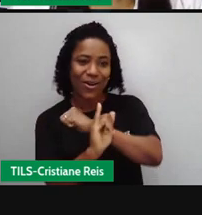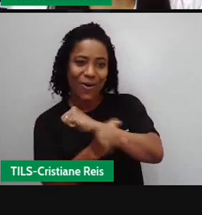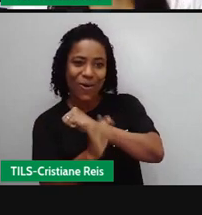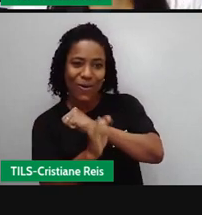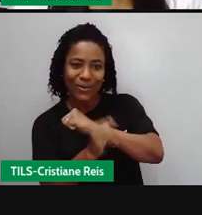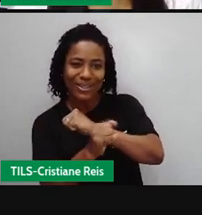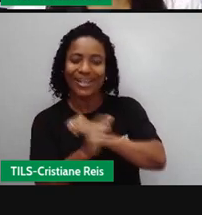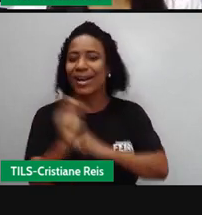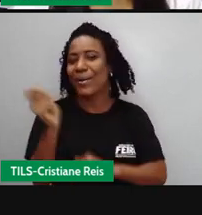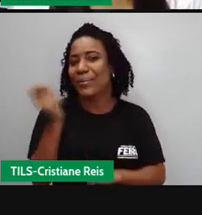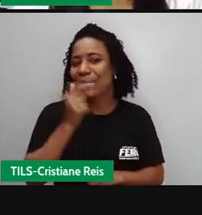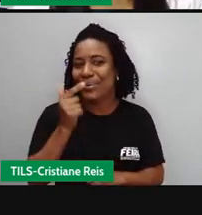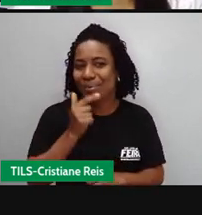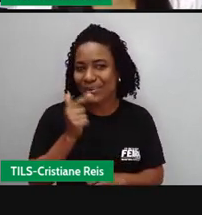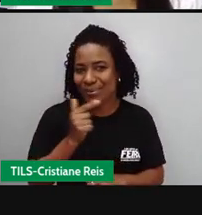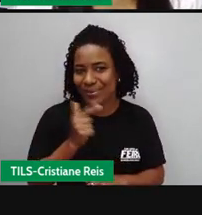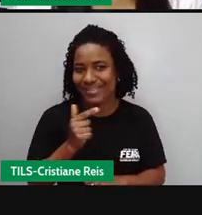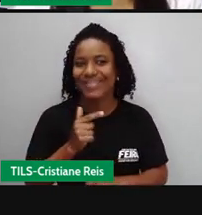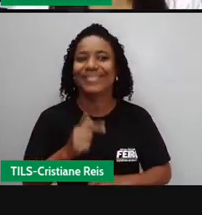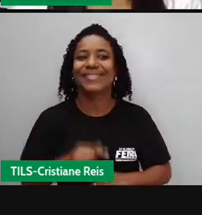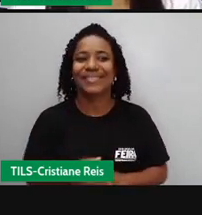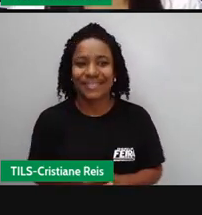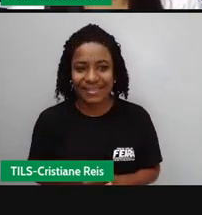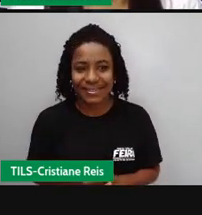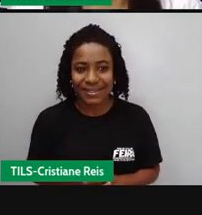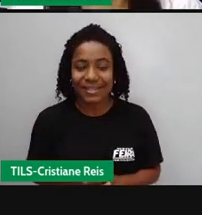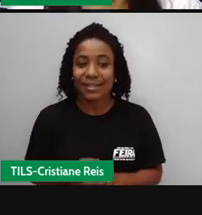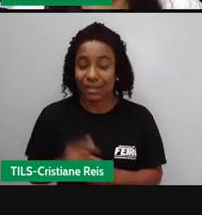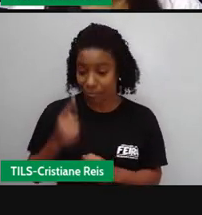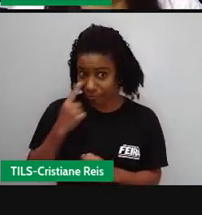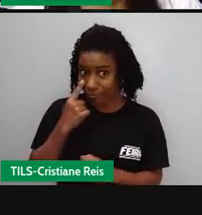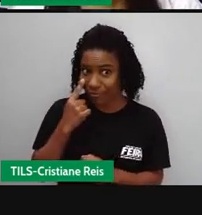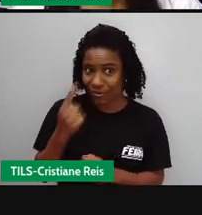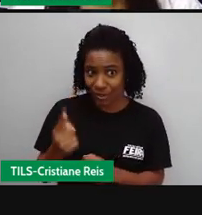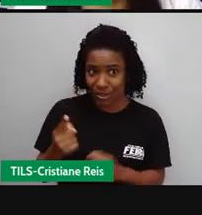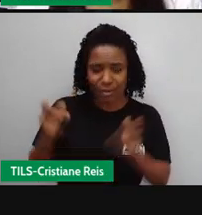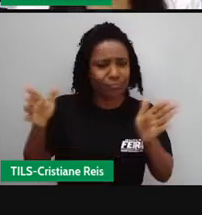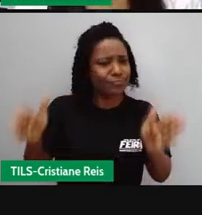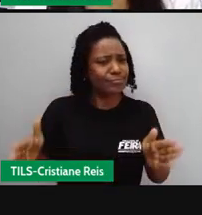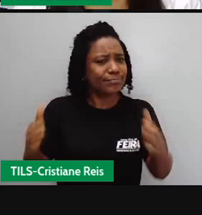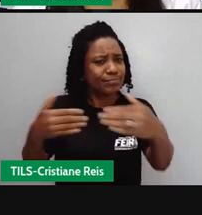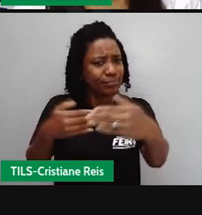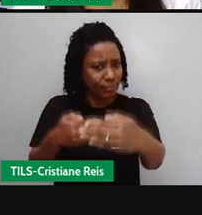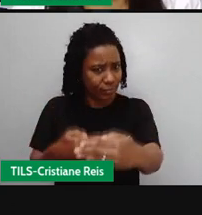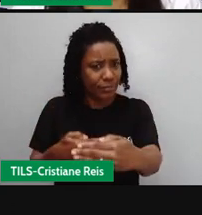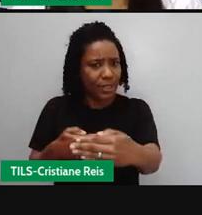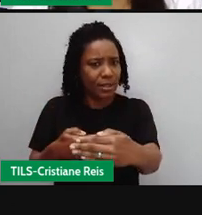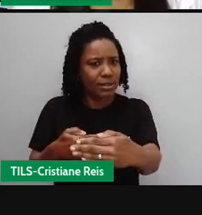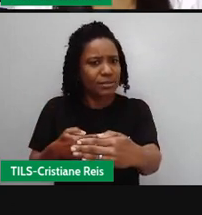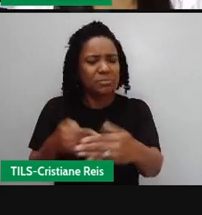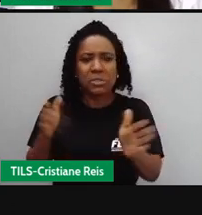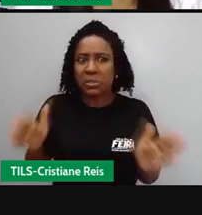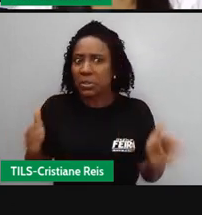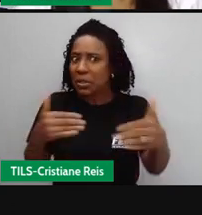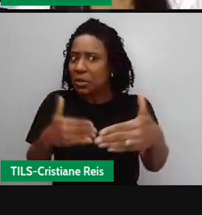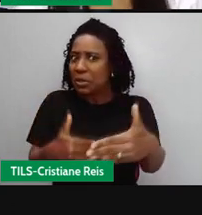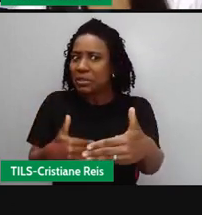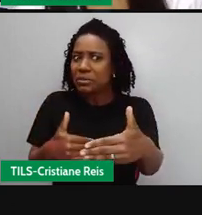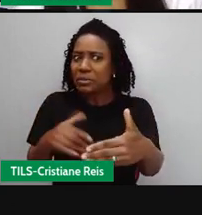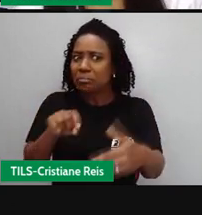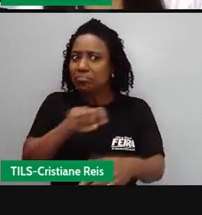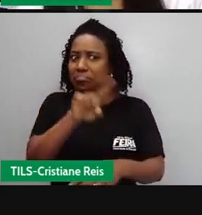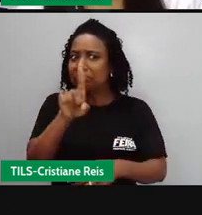E aí para começar, eu coloco essa caixa, uma caixa surpresa. O que a gente pode